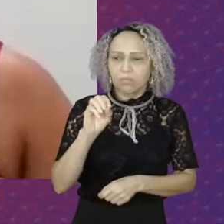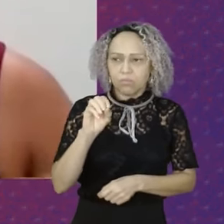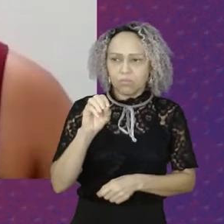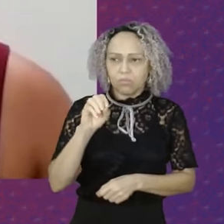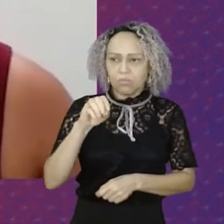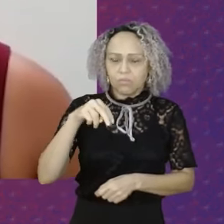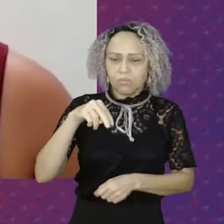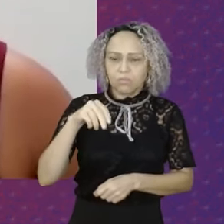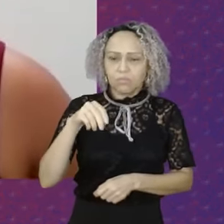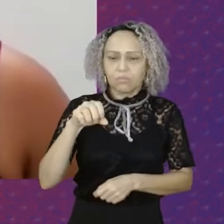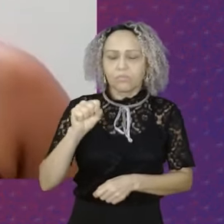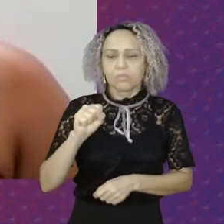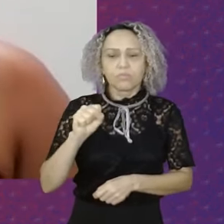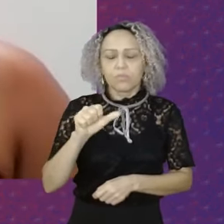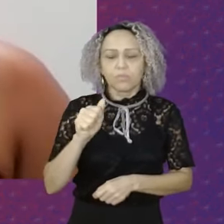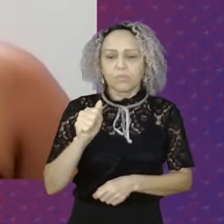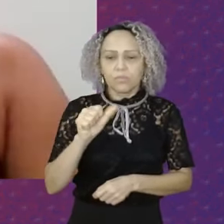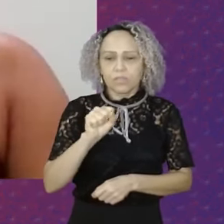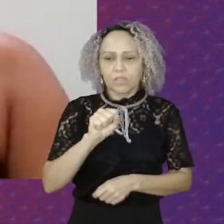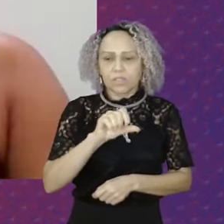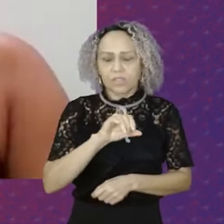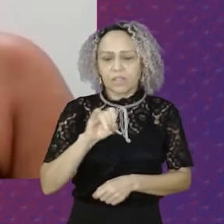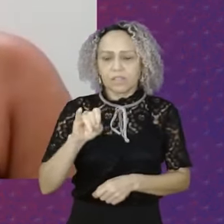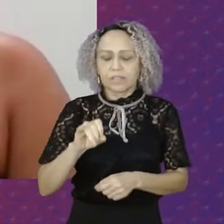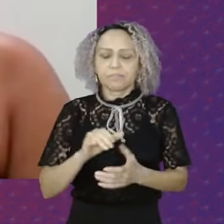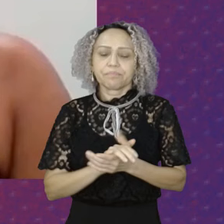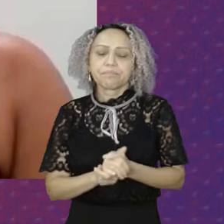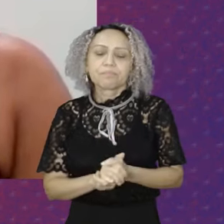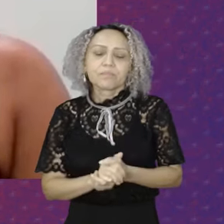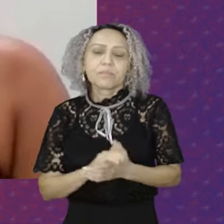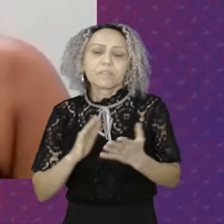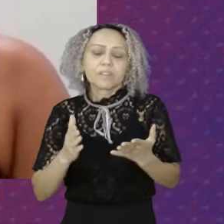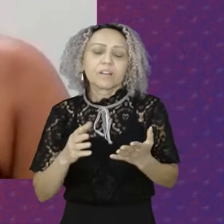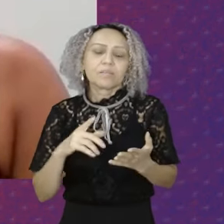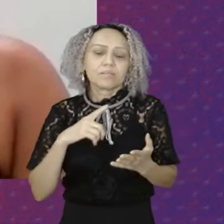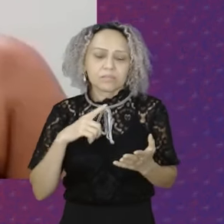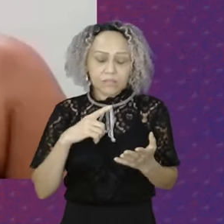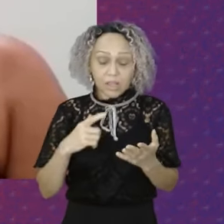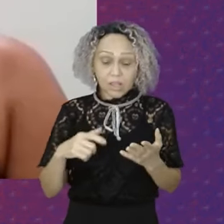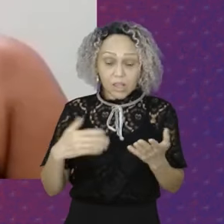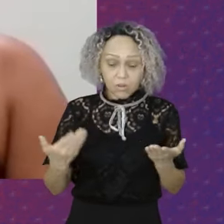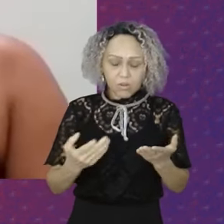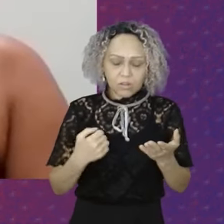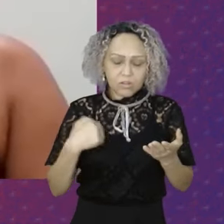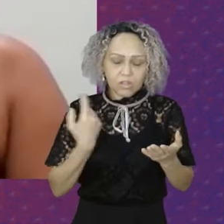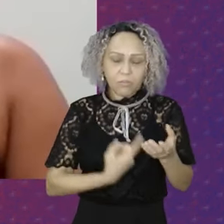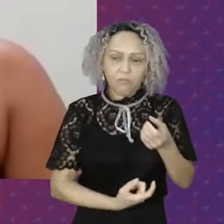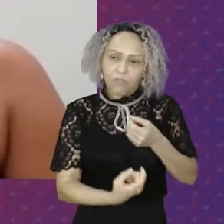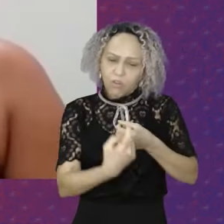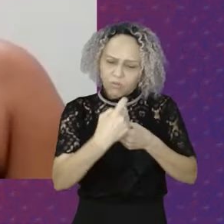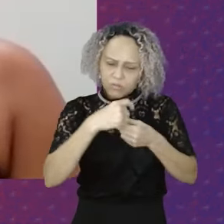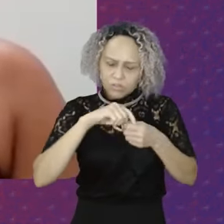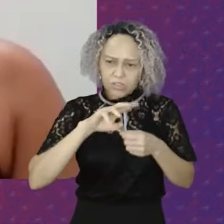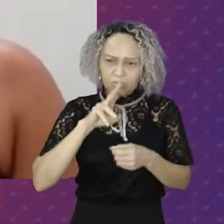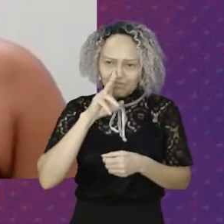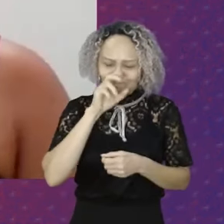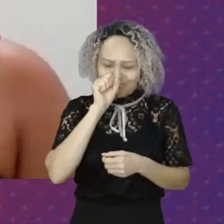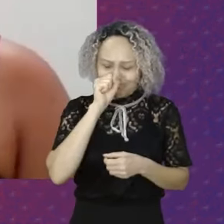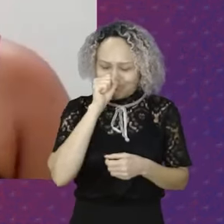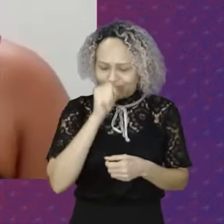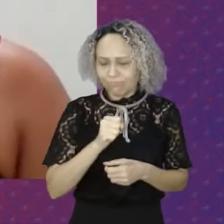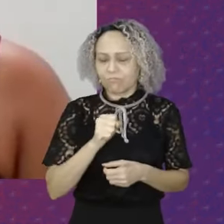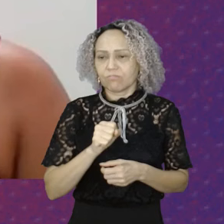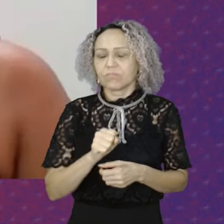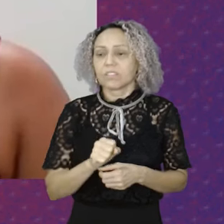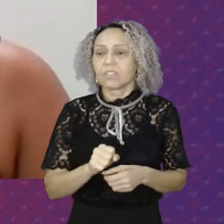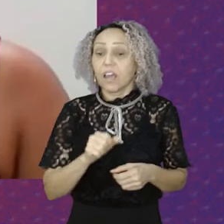teve continuidade Com o passar do tempo Mas que agora A gente está retomando E com força total O programa Ele foi lançado